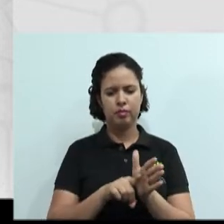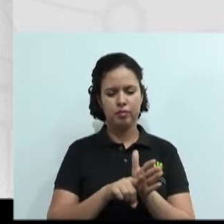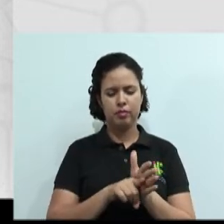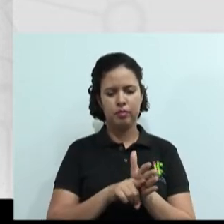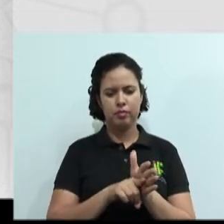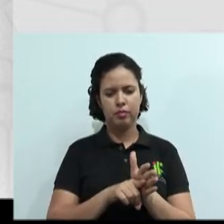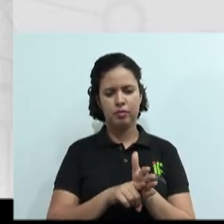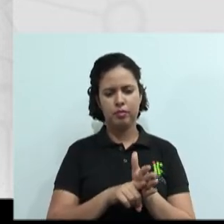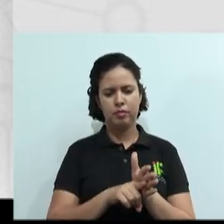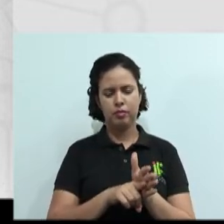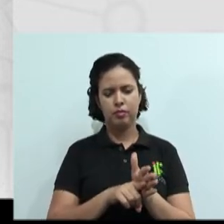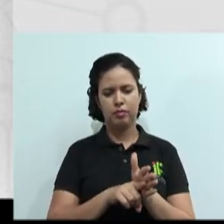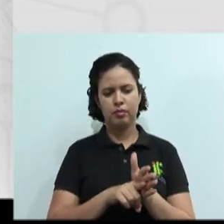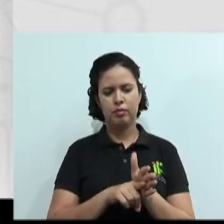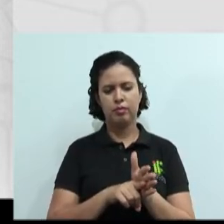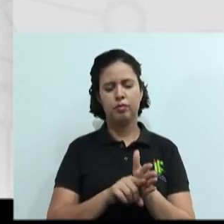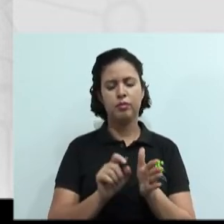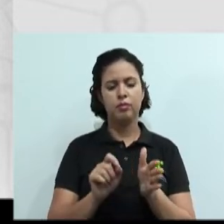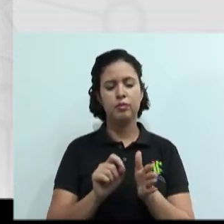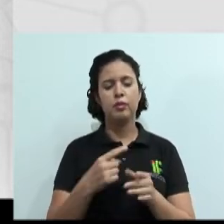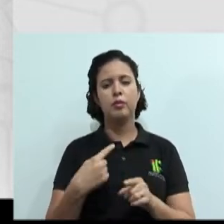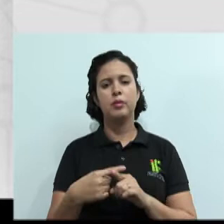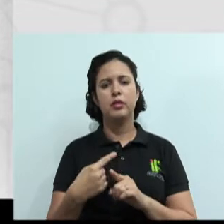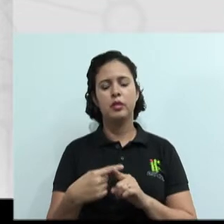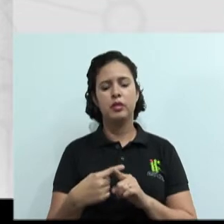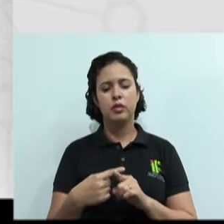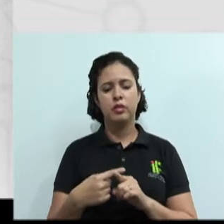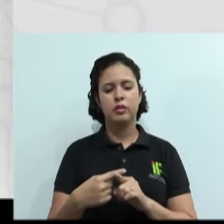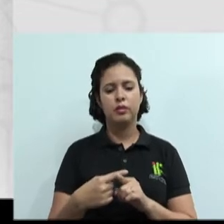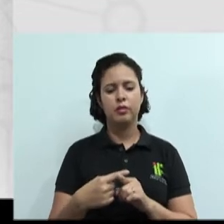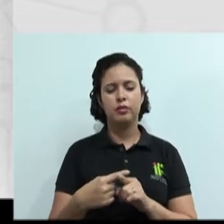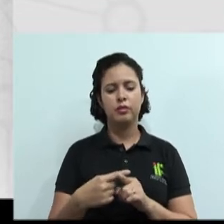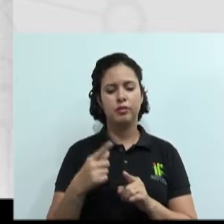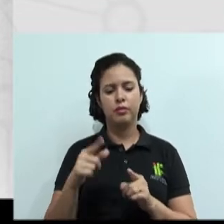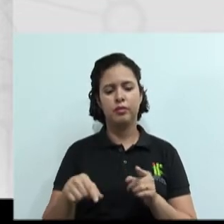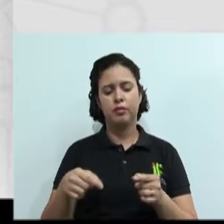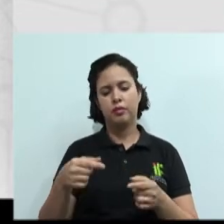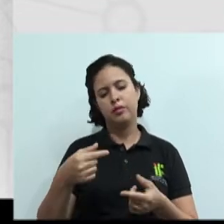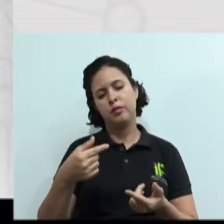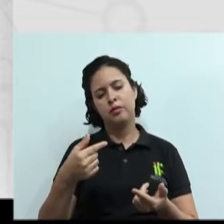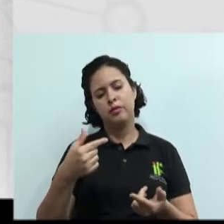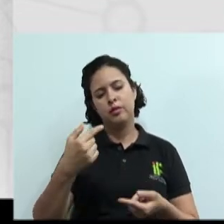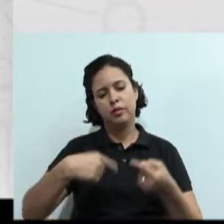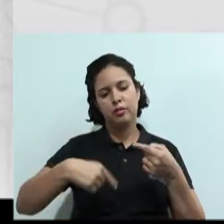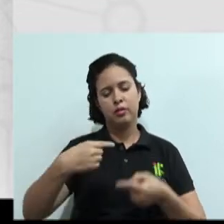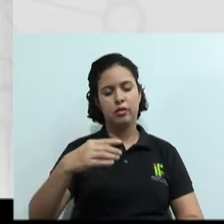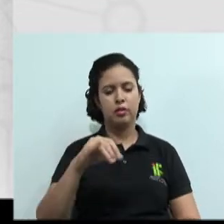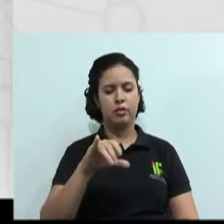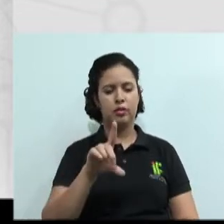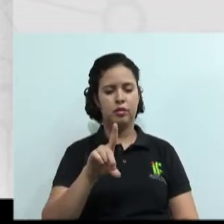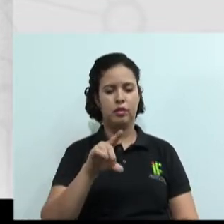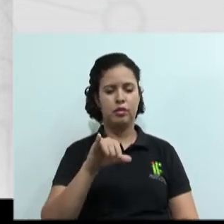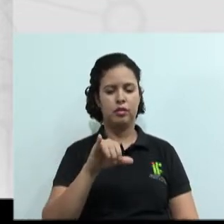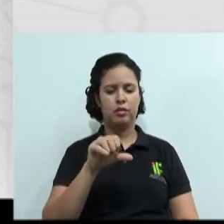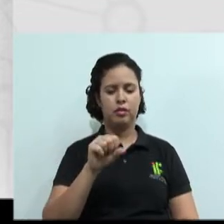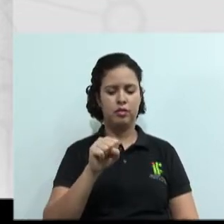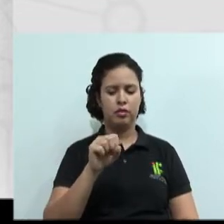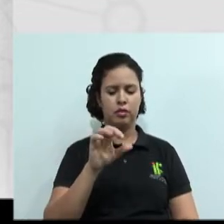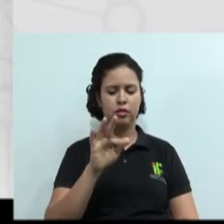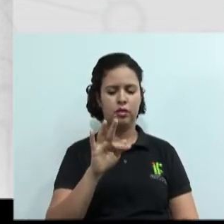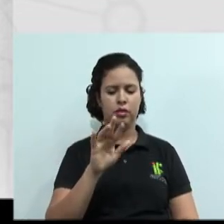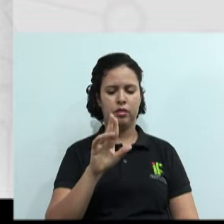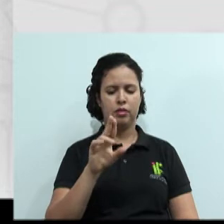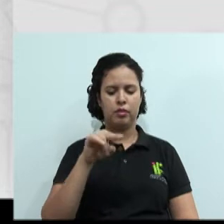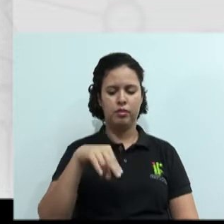disfuncional. Por quê, professor? Que o conflito disfuncional ele é negativo? Porque, ó, ele é um conflito que